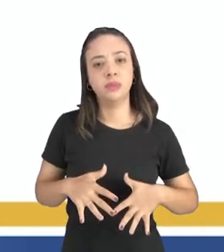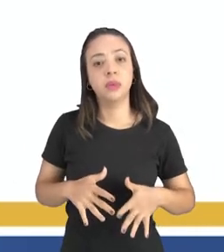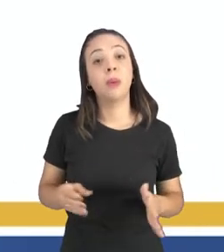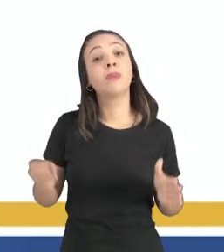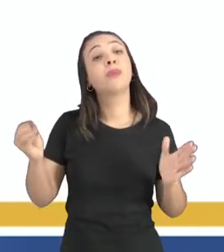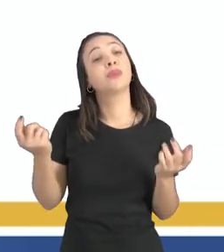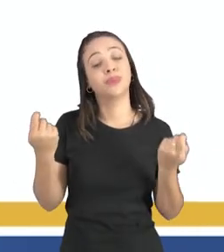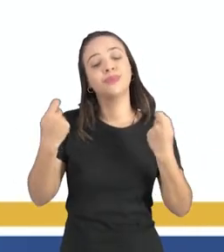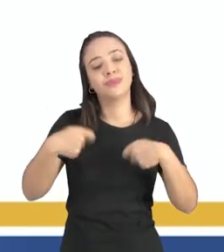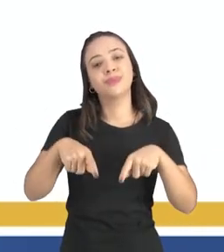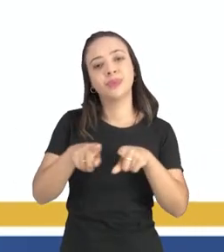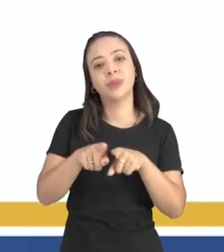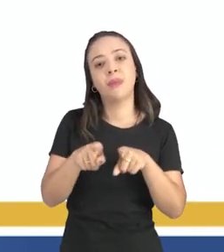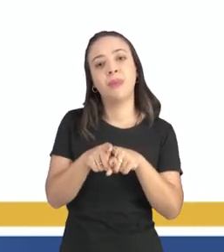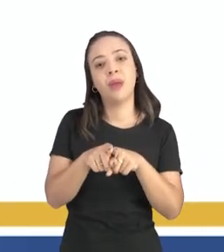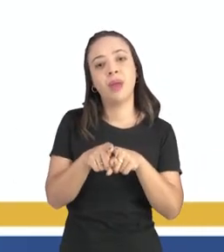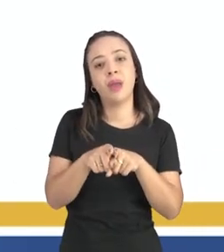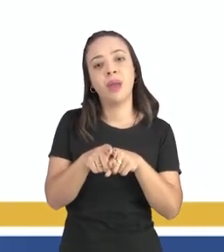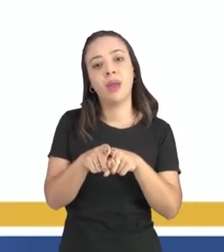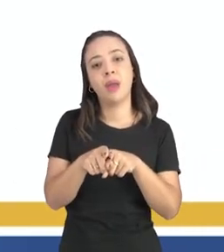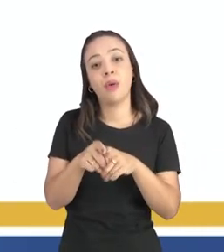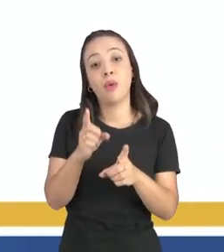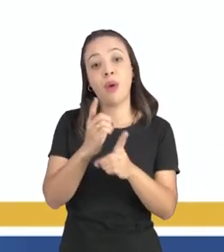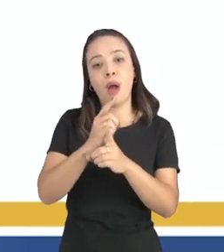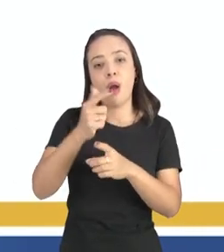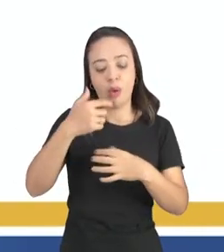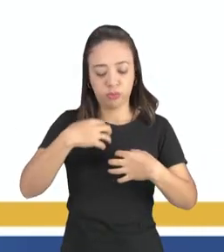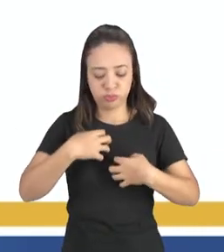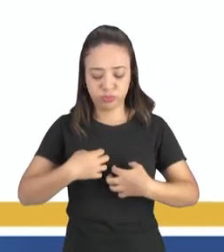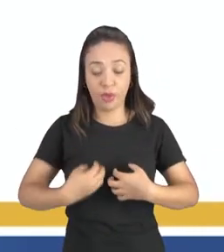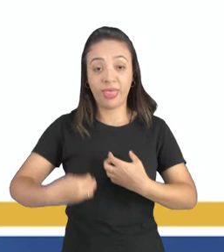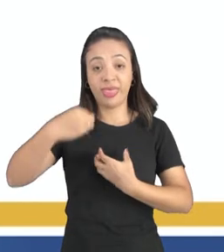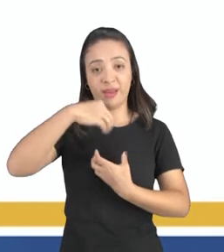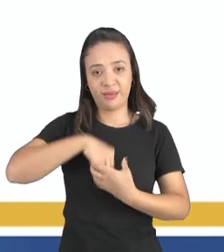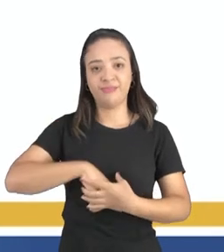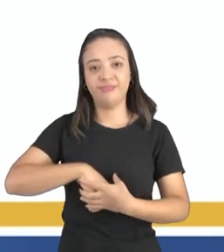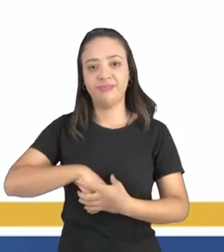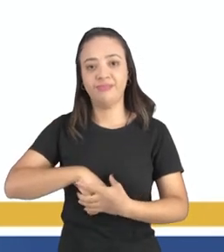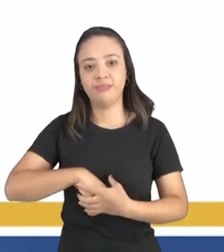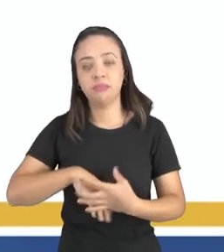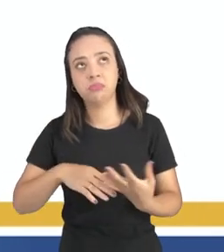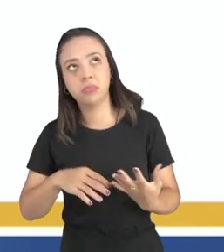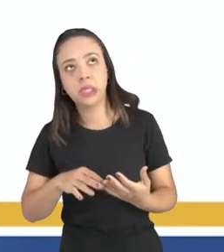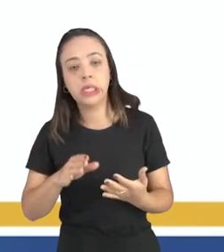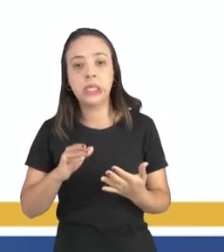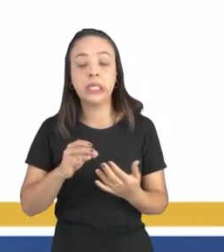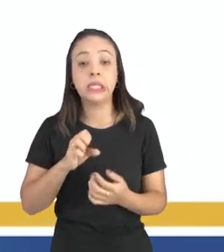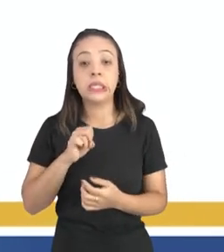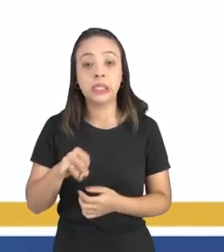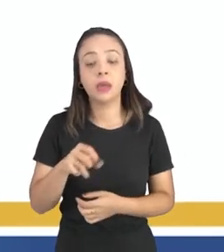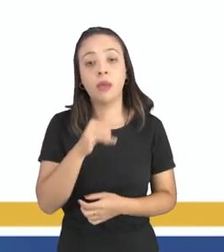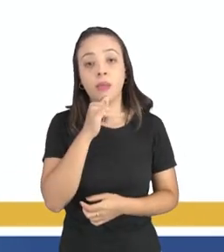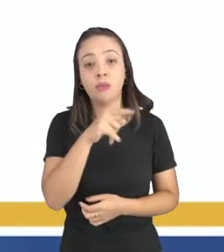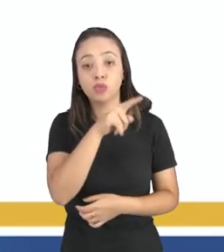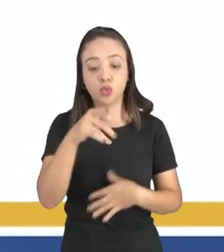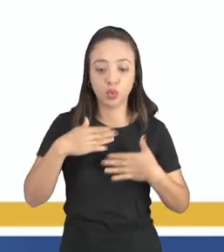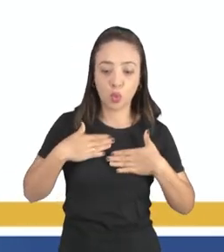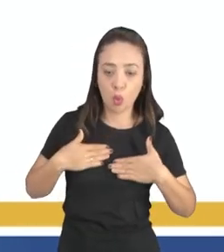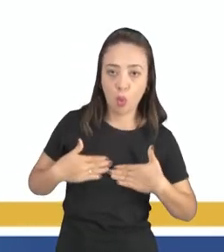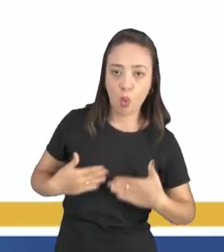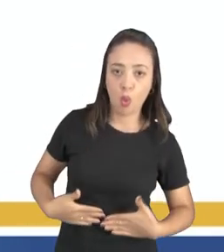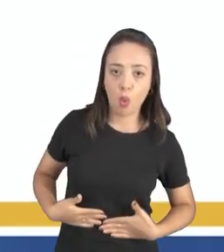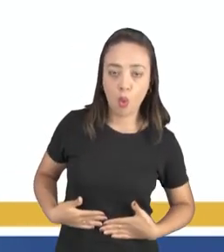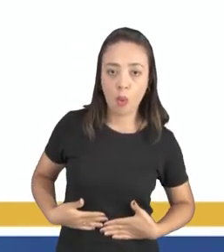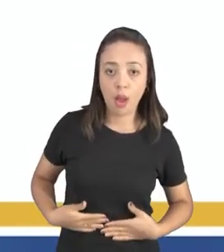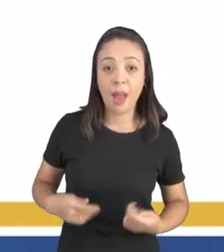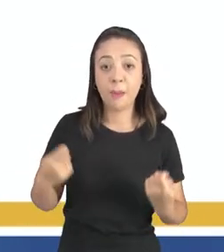tecidos mais distantes através da corrente sanguínea e dependendo de como seu corpo está a infecção ela